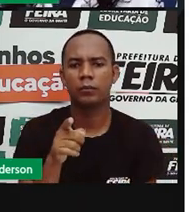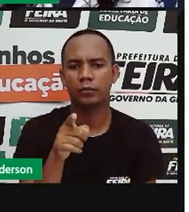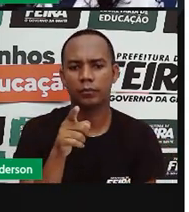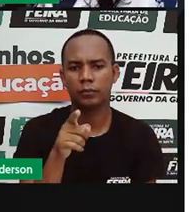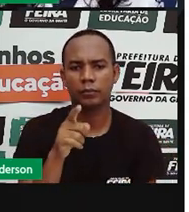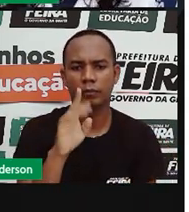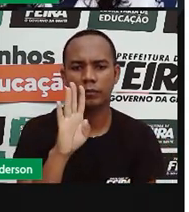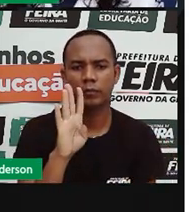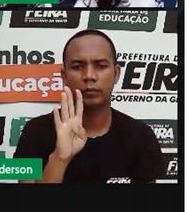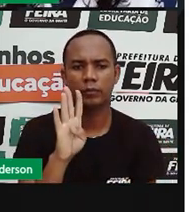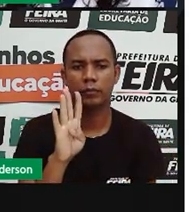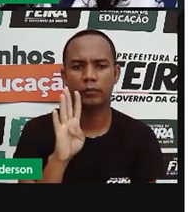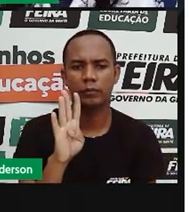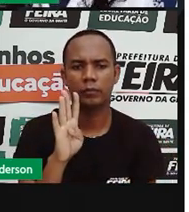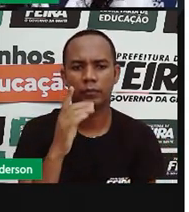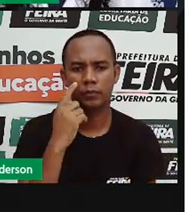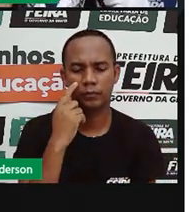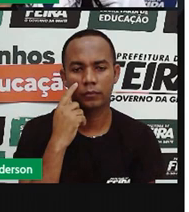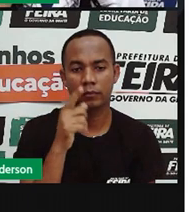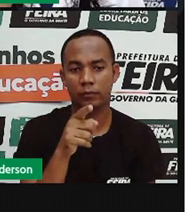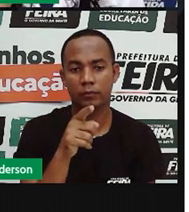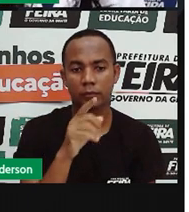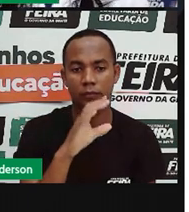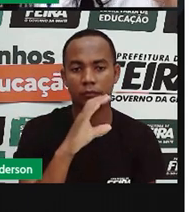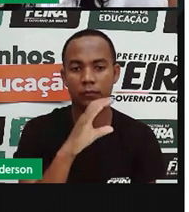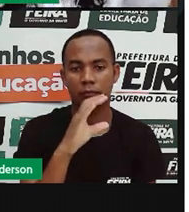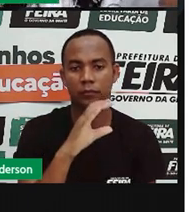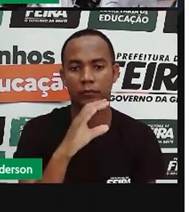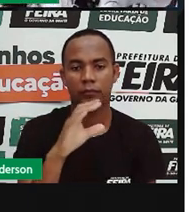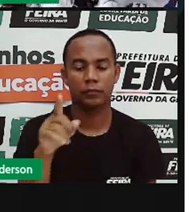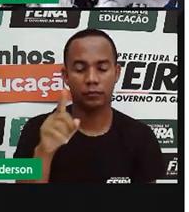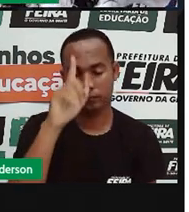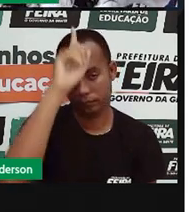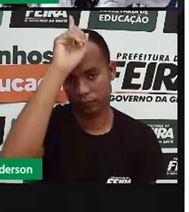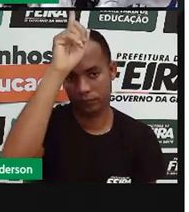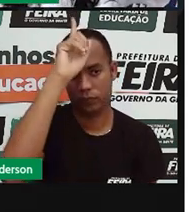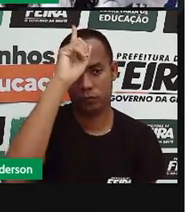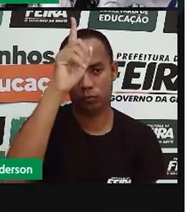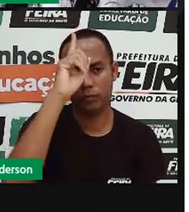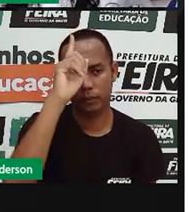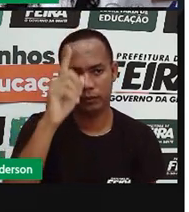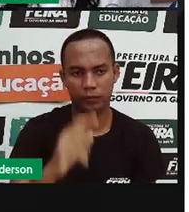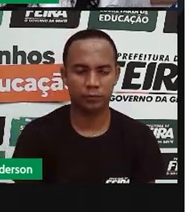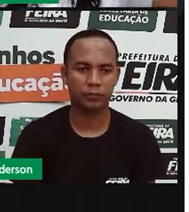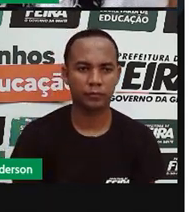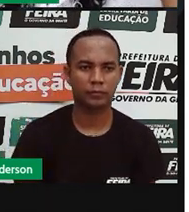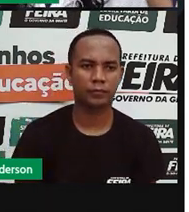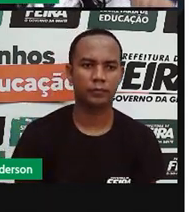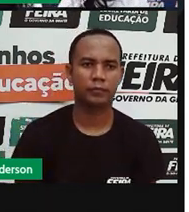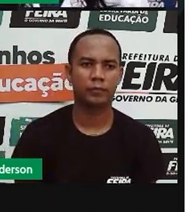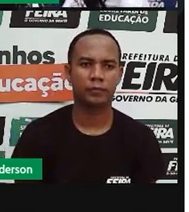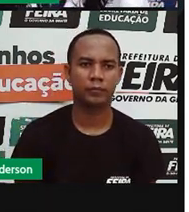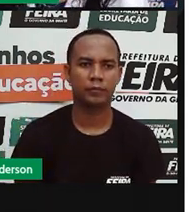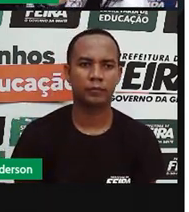Na letra C. Porque a letra B, o sol está bem em cima.